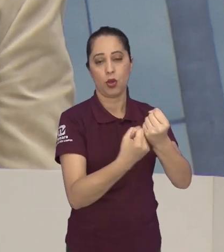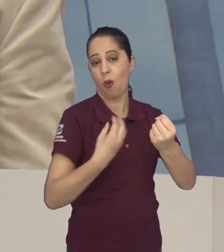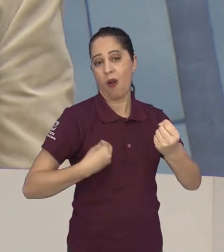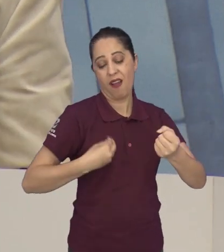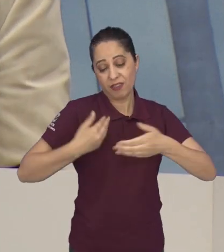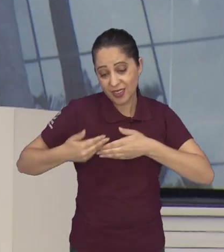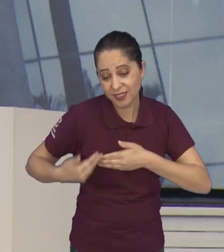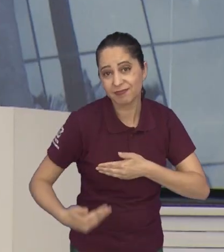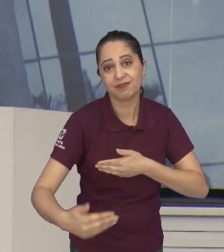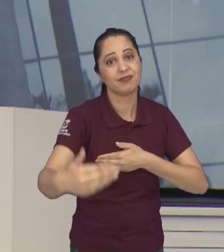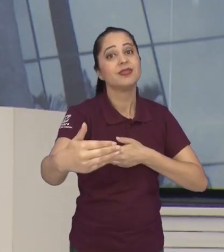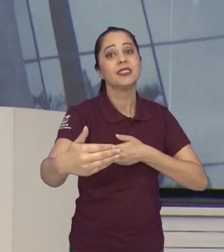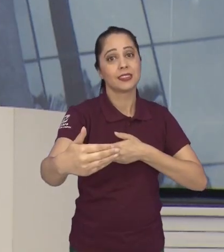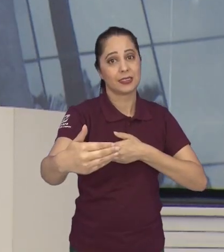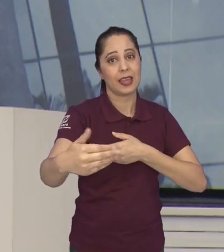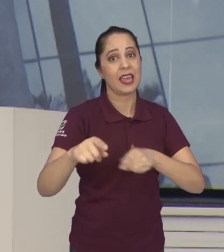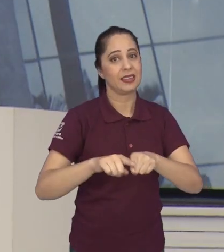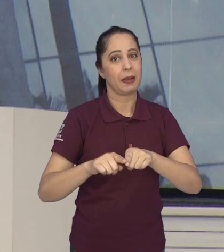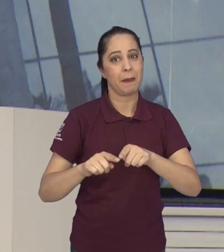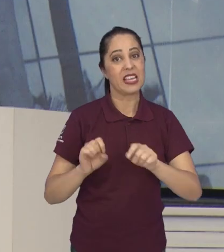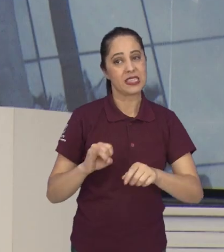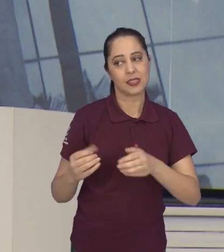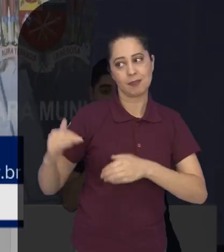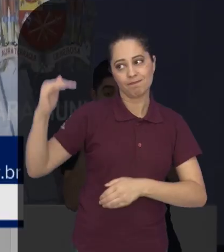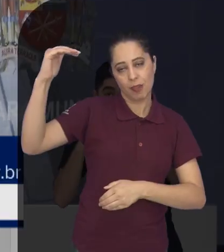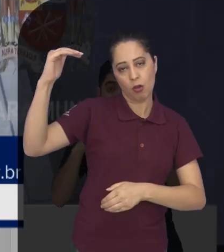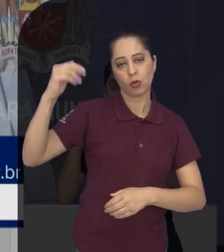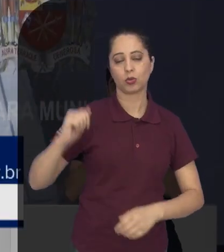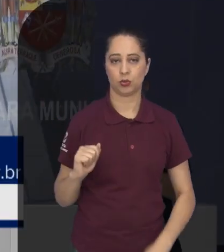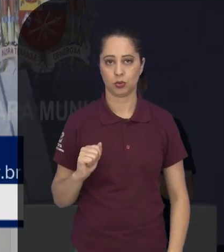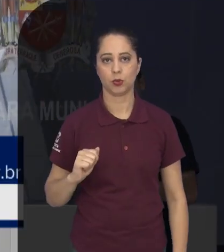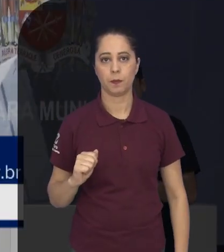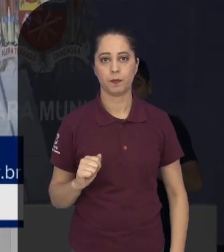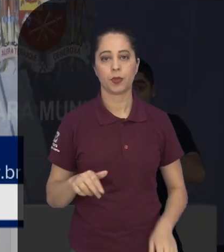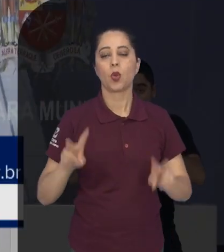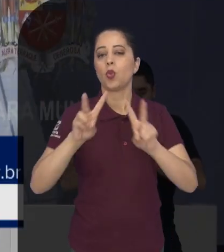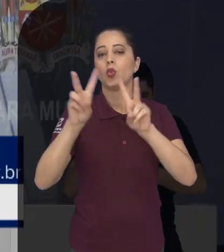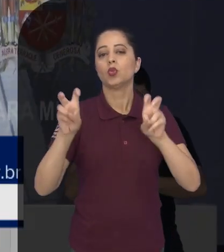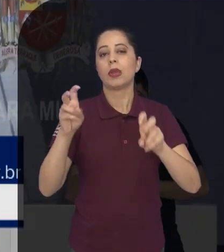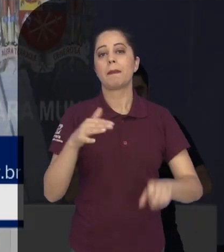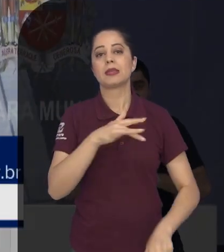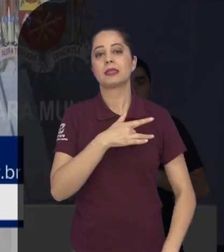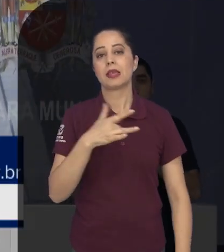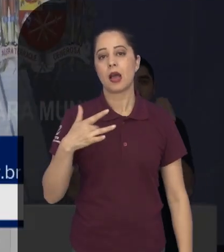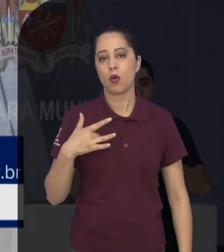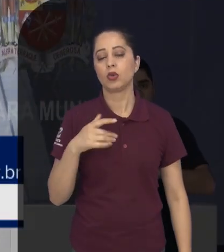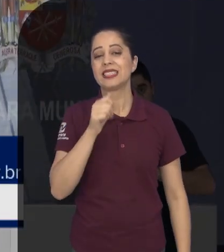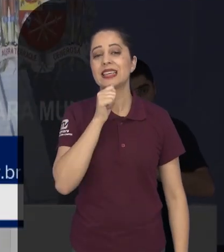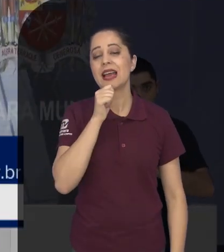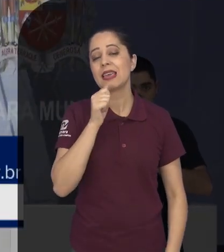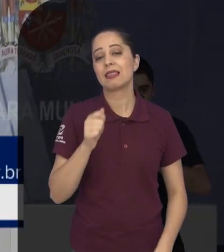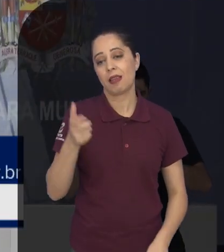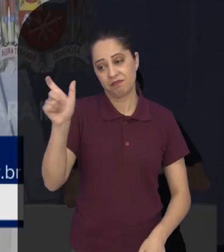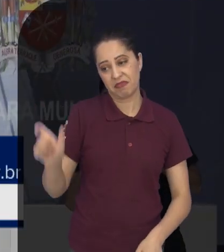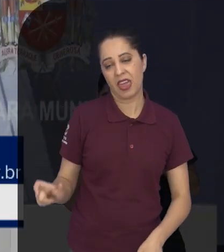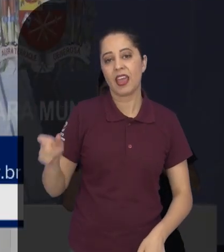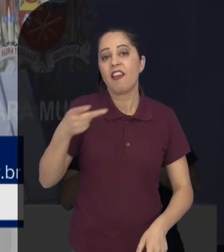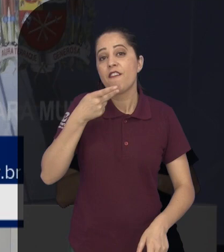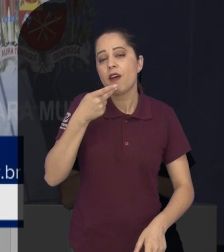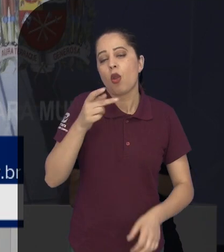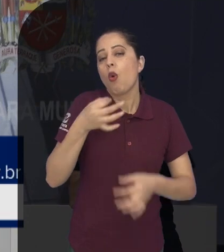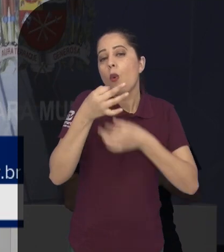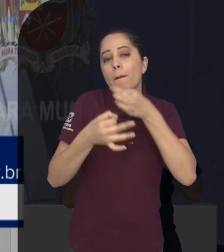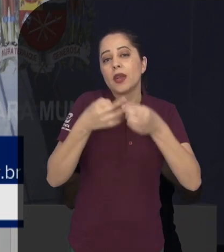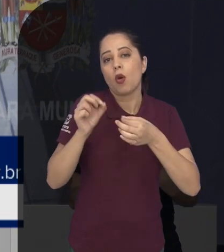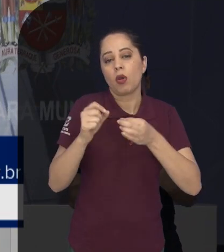toda a sua vida, inclusive na fase adulta. E tratando da saúde, o vereador ainda comentou sobre um projeto da própria